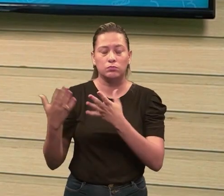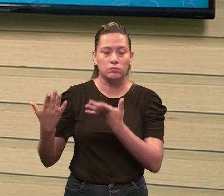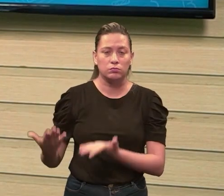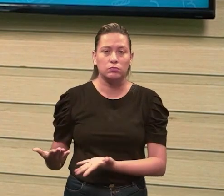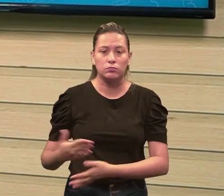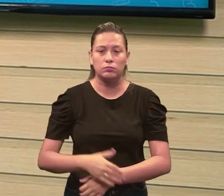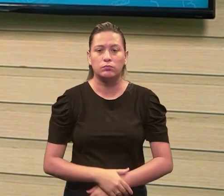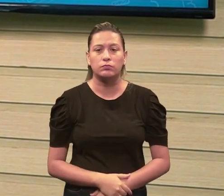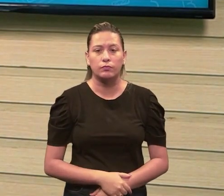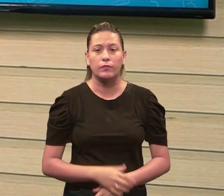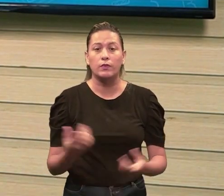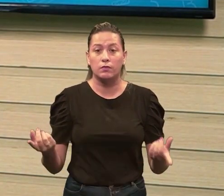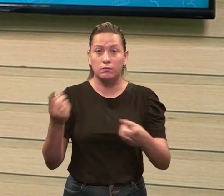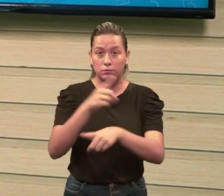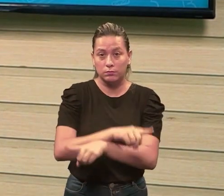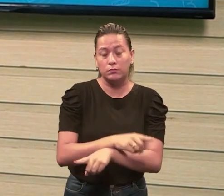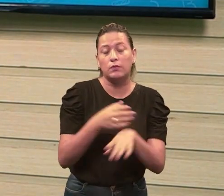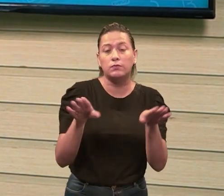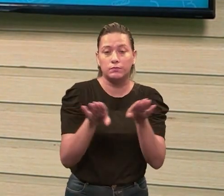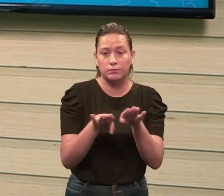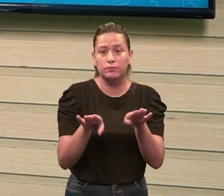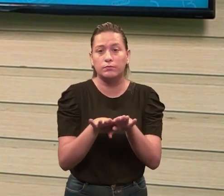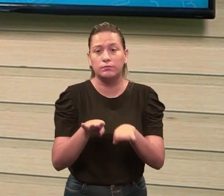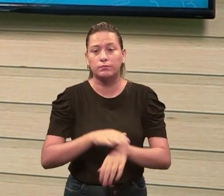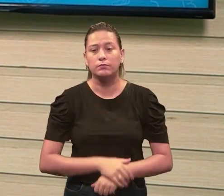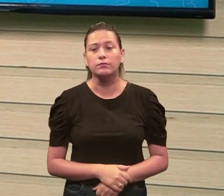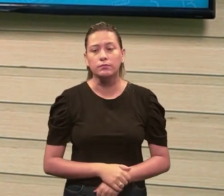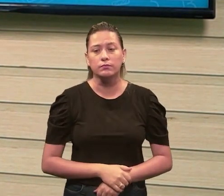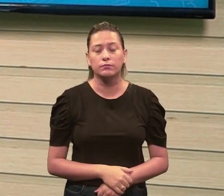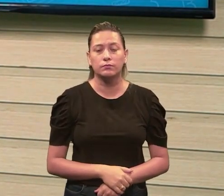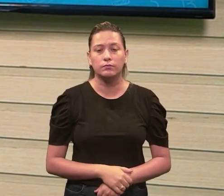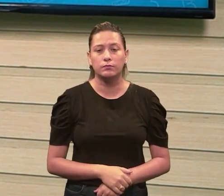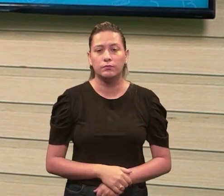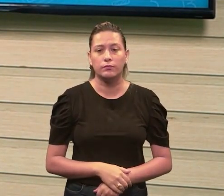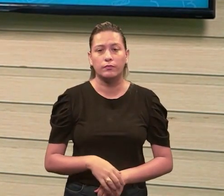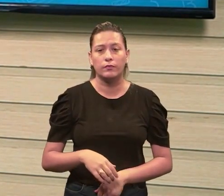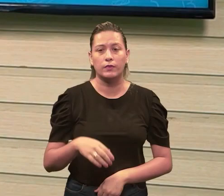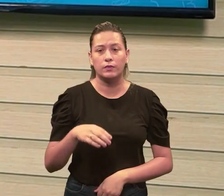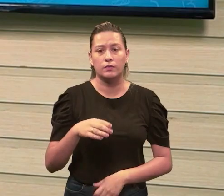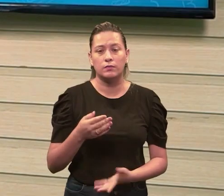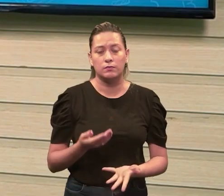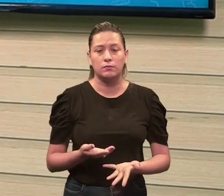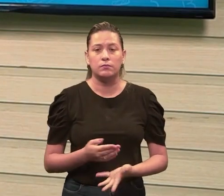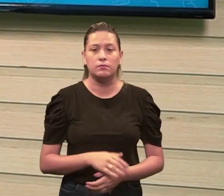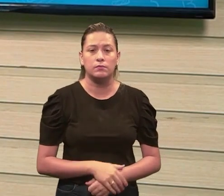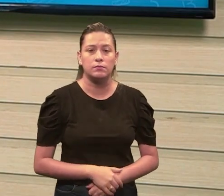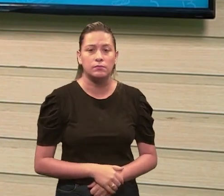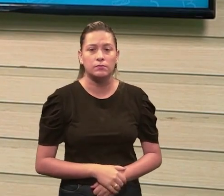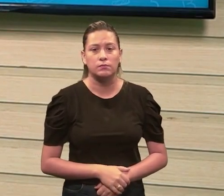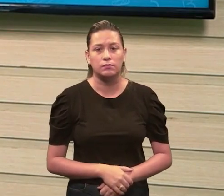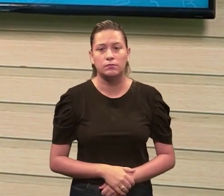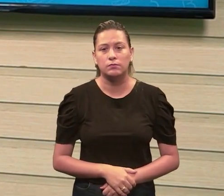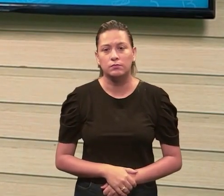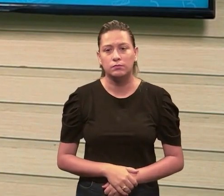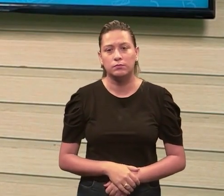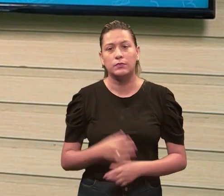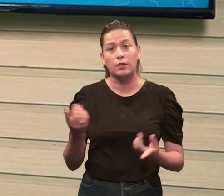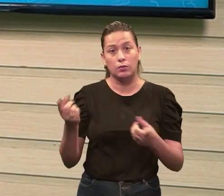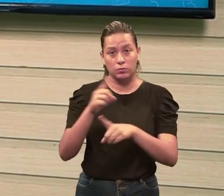a gente pode fazer o contrário também, tá? Agora, a gente vai passar de binário, na verdade, aqui, até